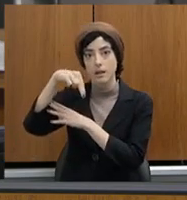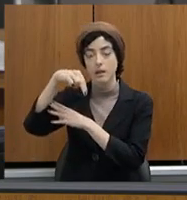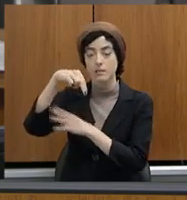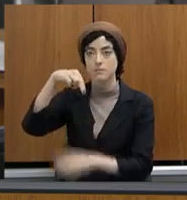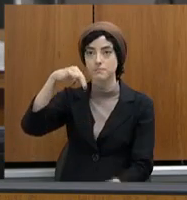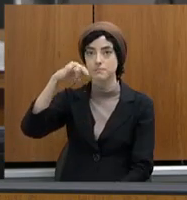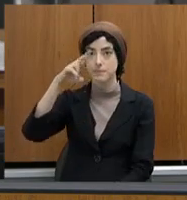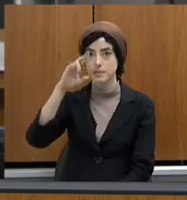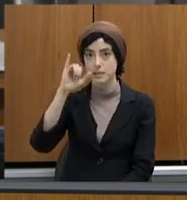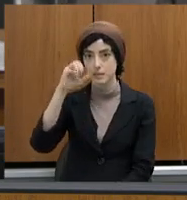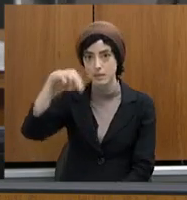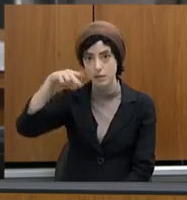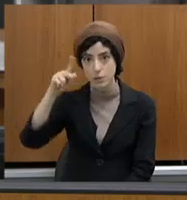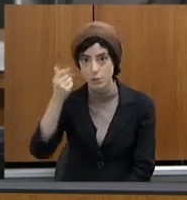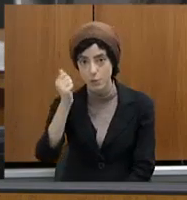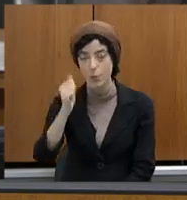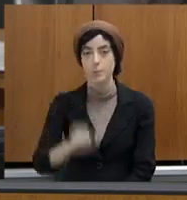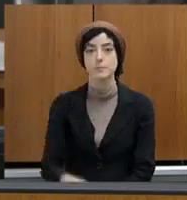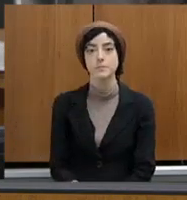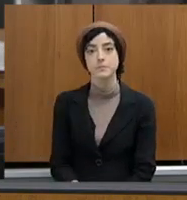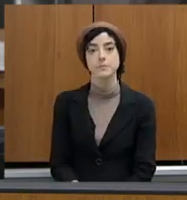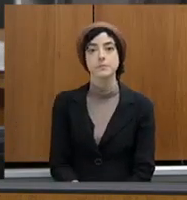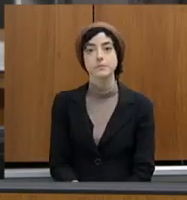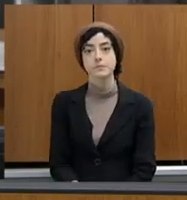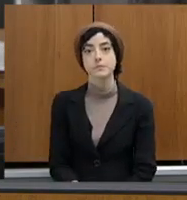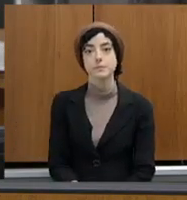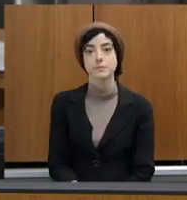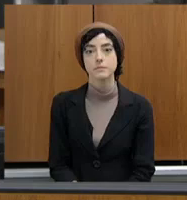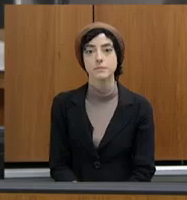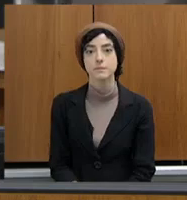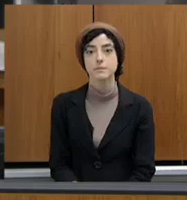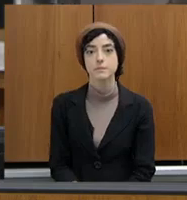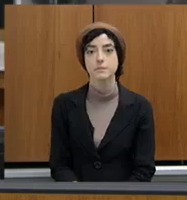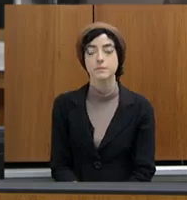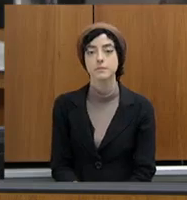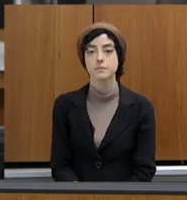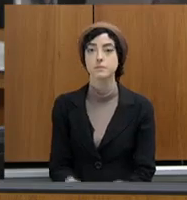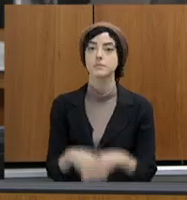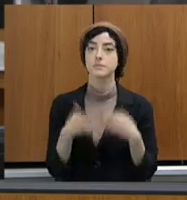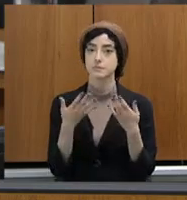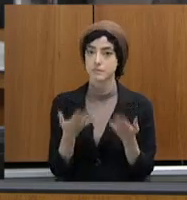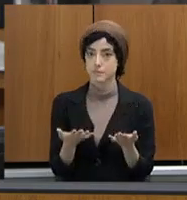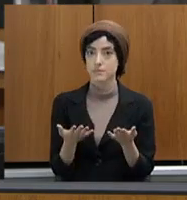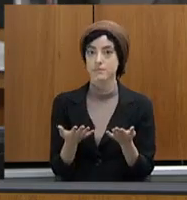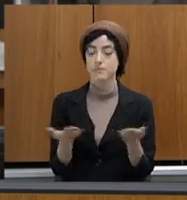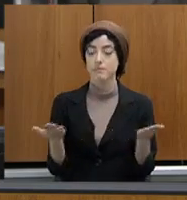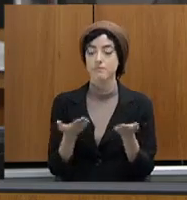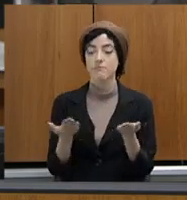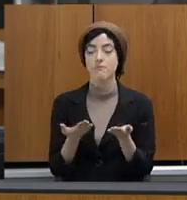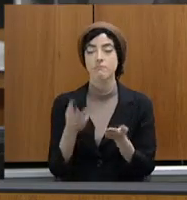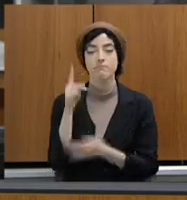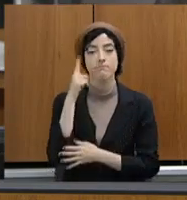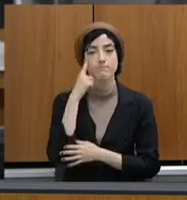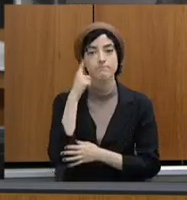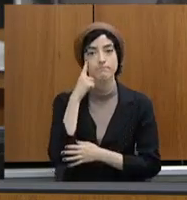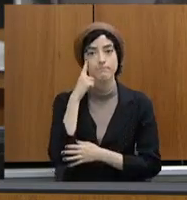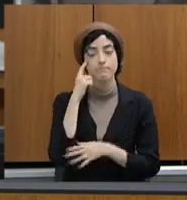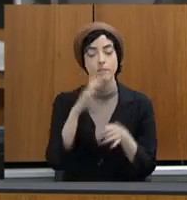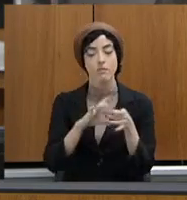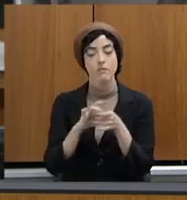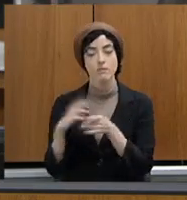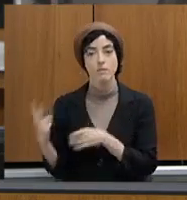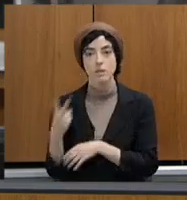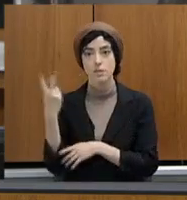pessoas. Pois bem, adiante, no campo da valorização profissional, nós